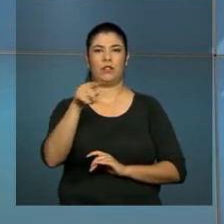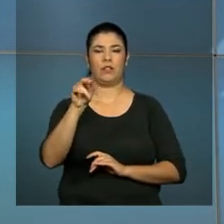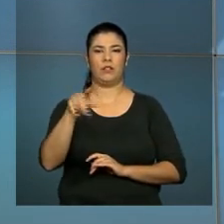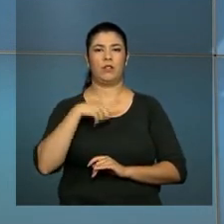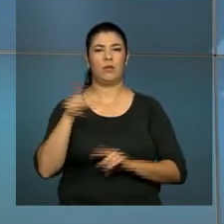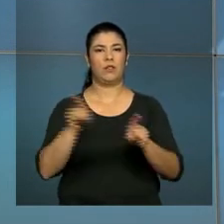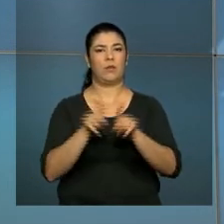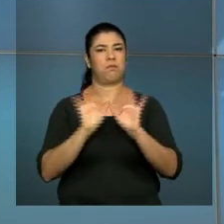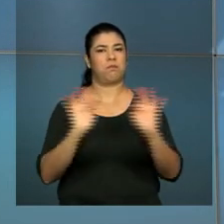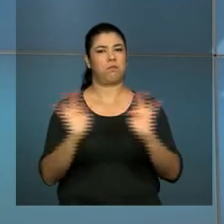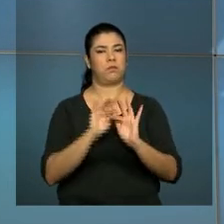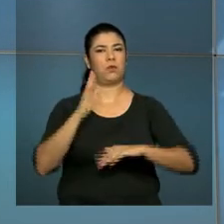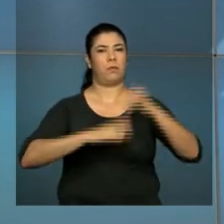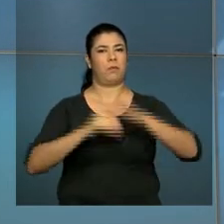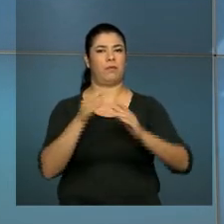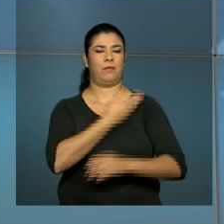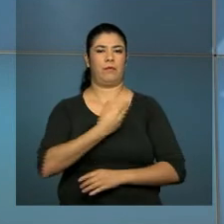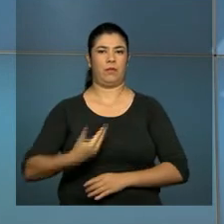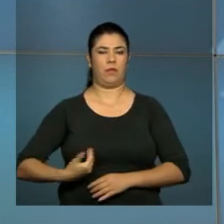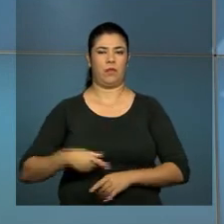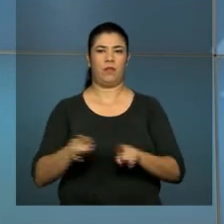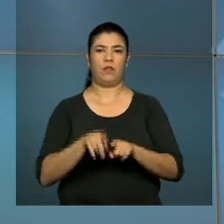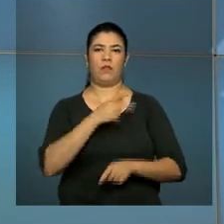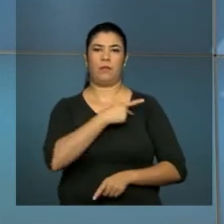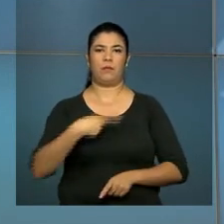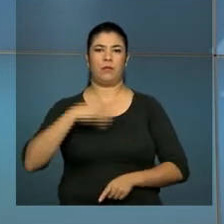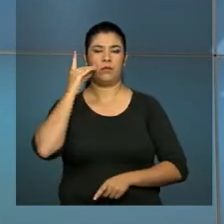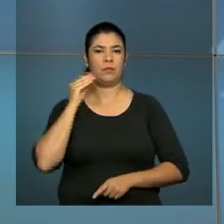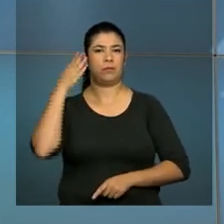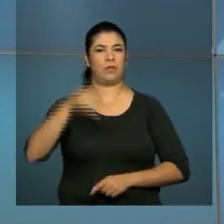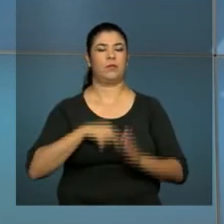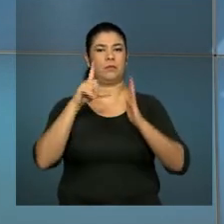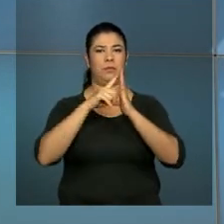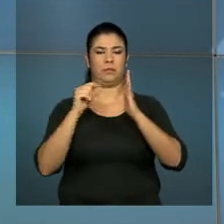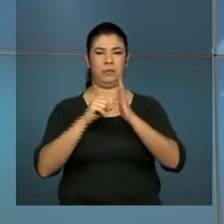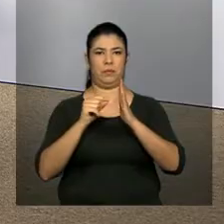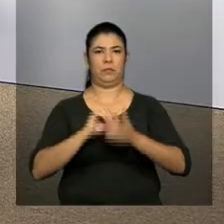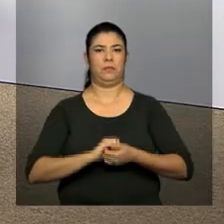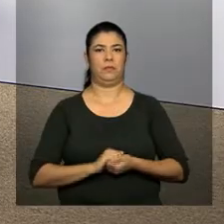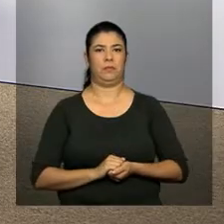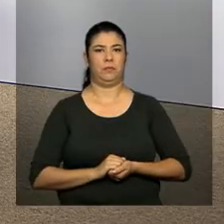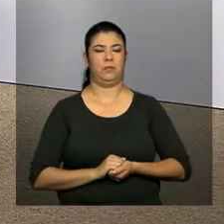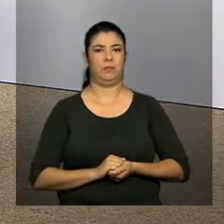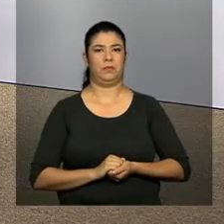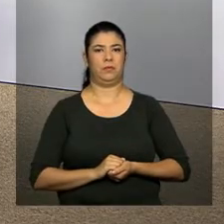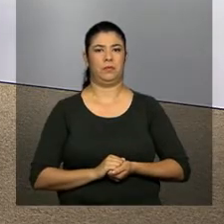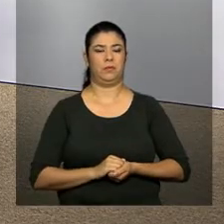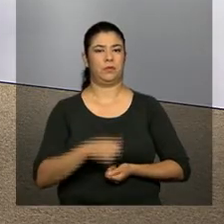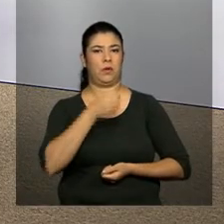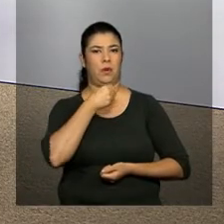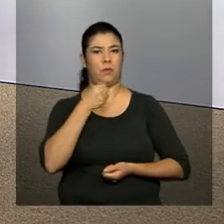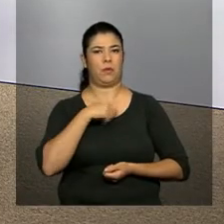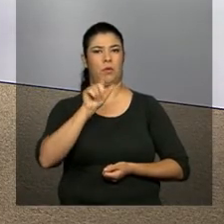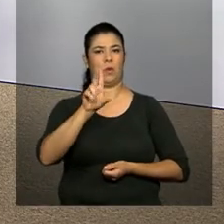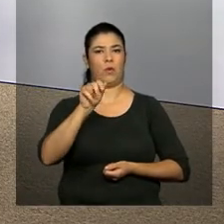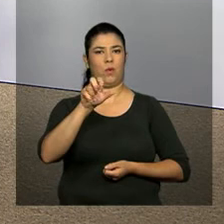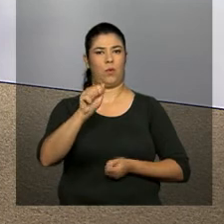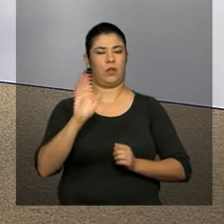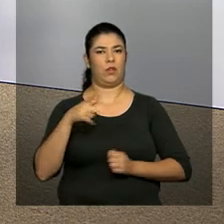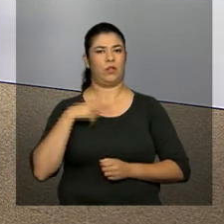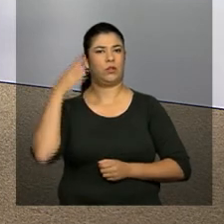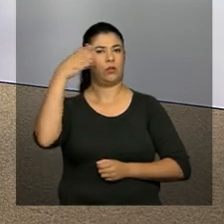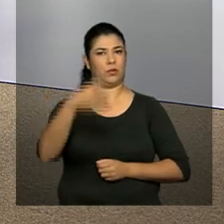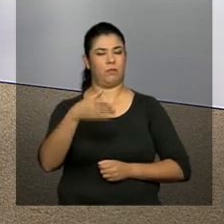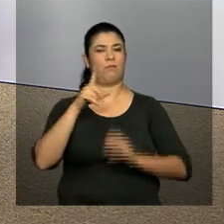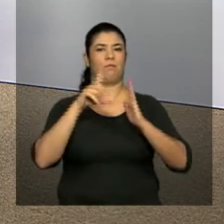governo. A presidenta Dilma Rousseff vai participar do evento no Palácio do Planalto. A repórter Luana Karen já está no